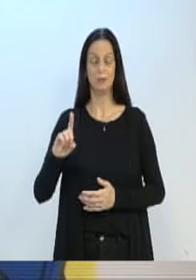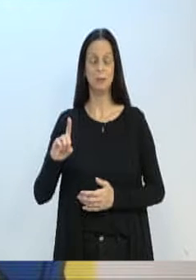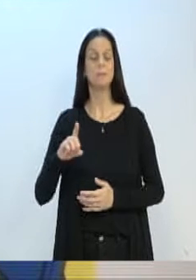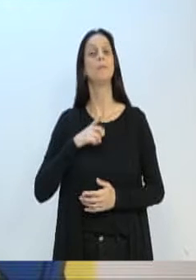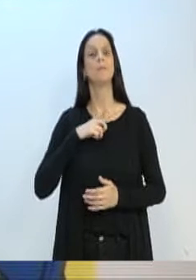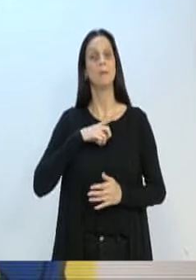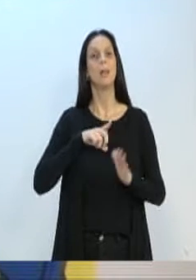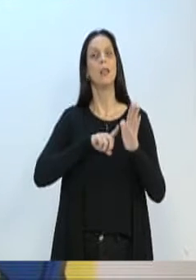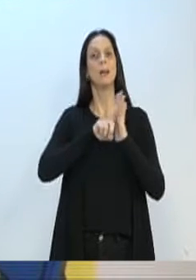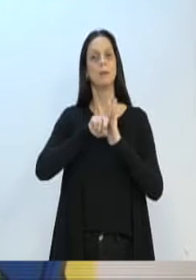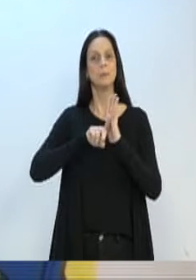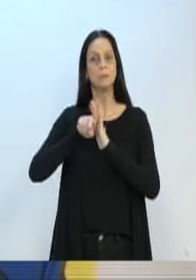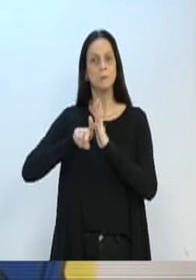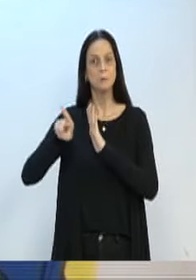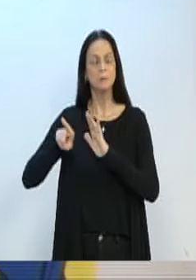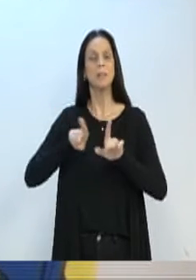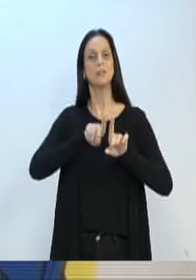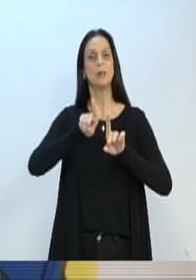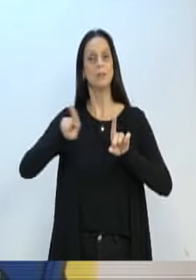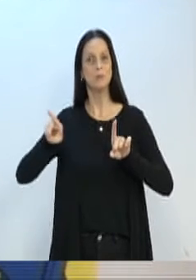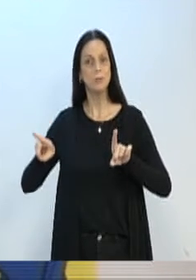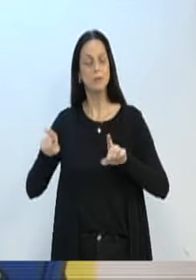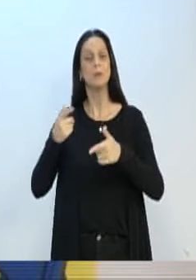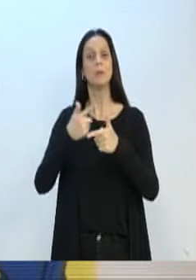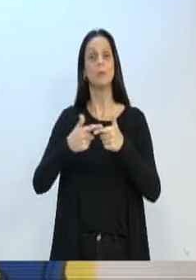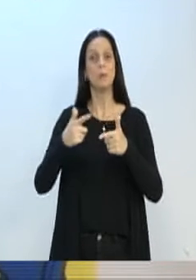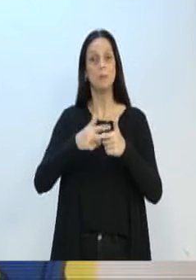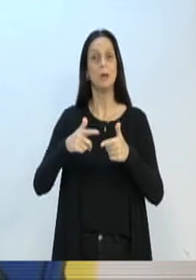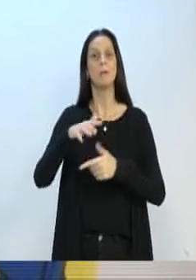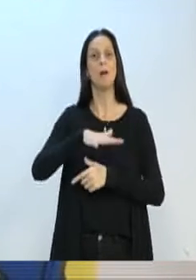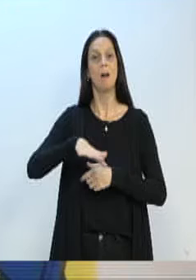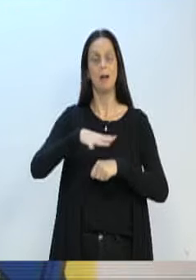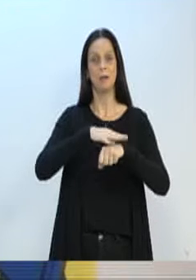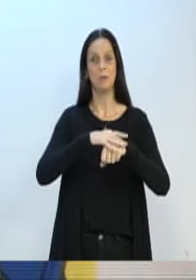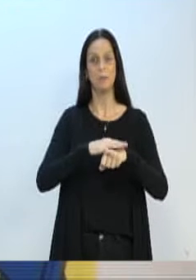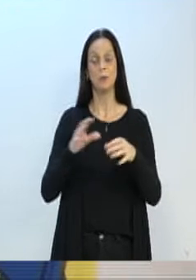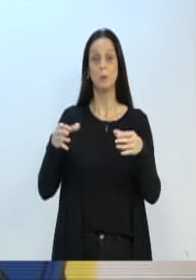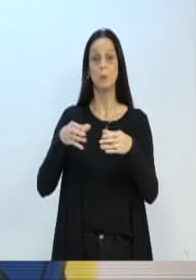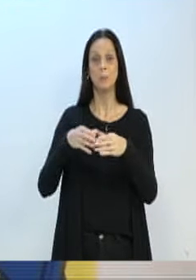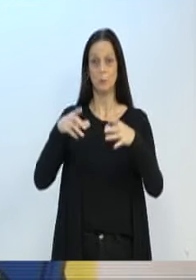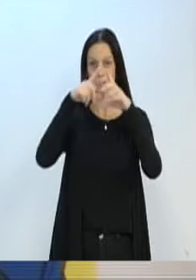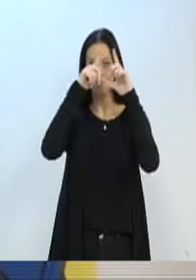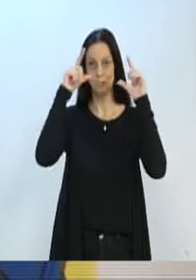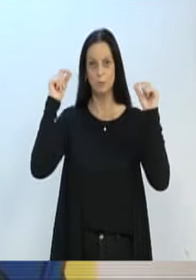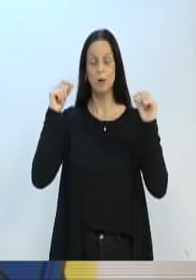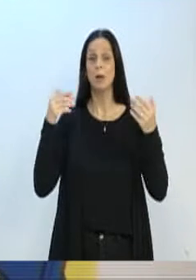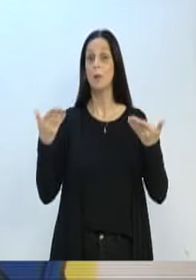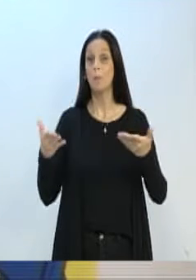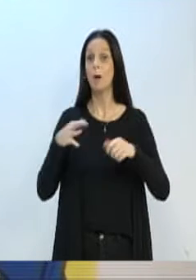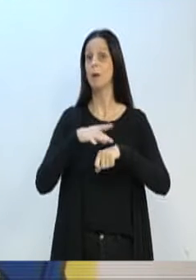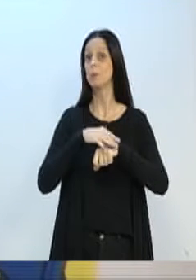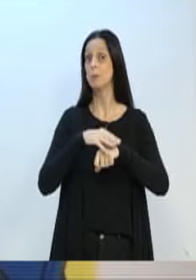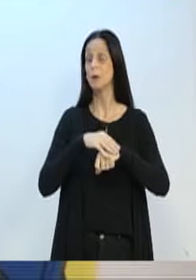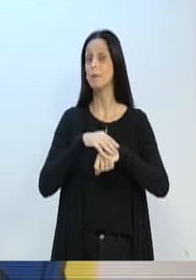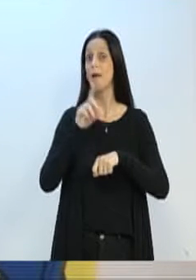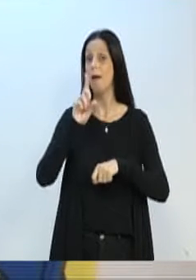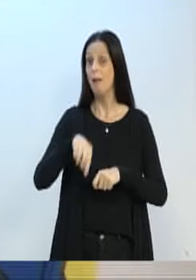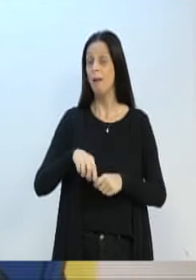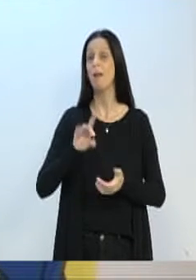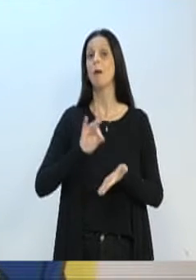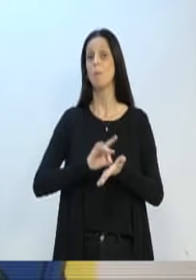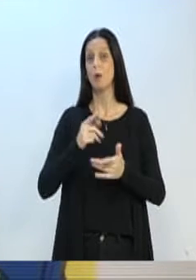internacional de doenças e problemas relacionados à saúde dos profissionais de enfermagem são doenças relacionadas a problemas